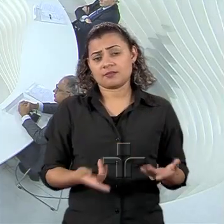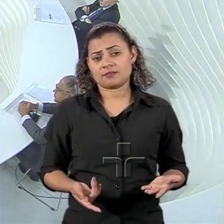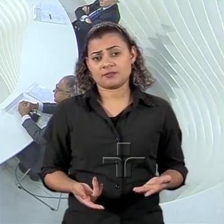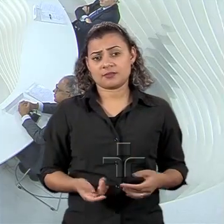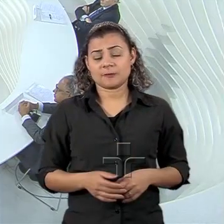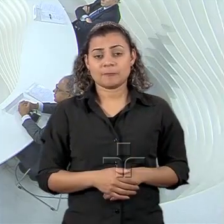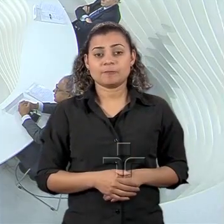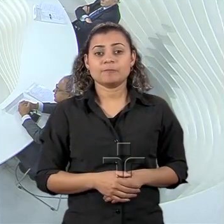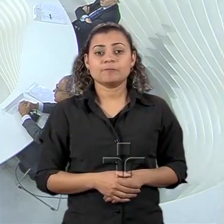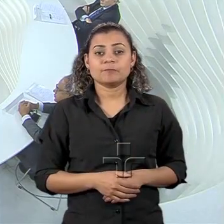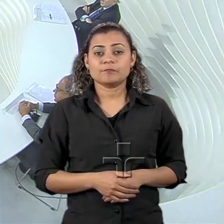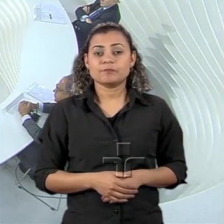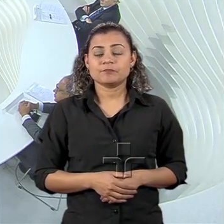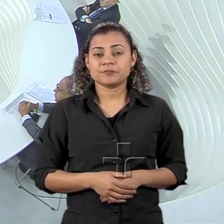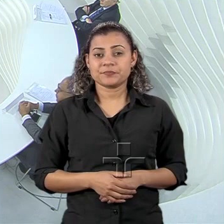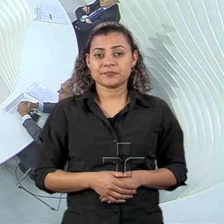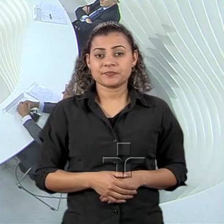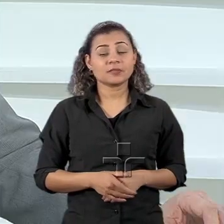elementos que